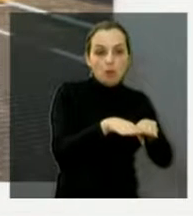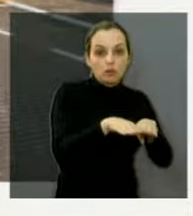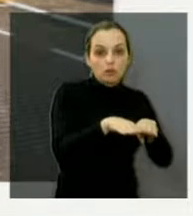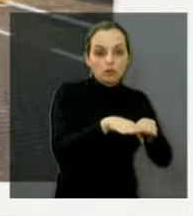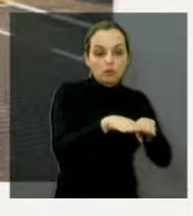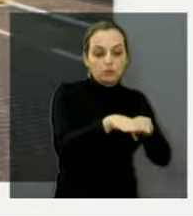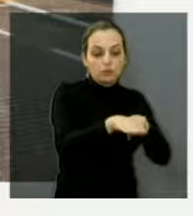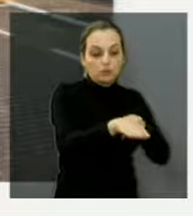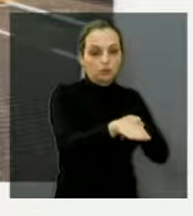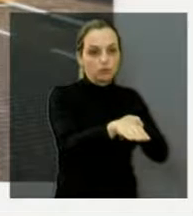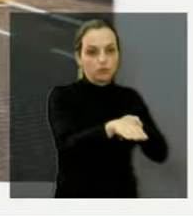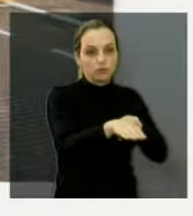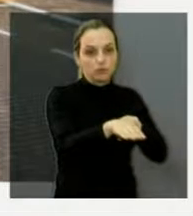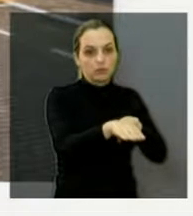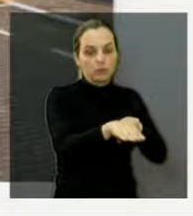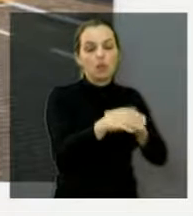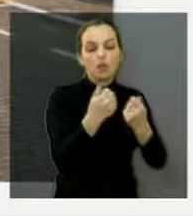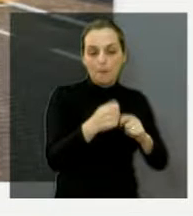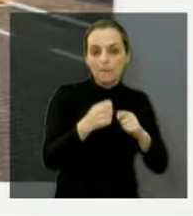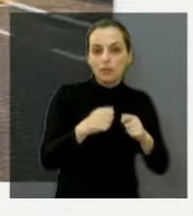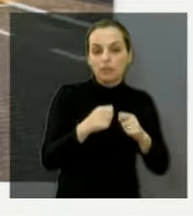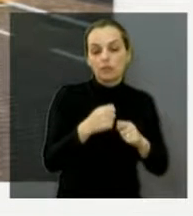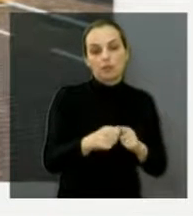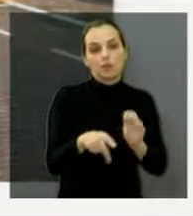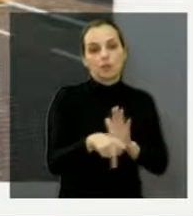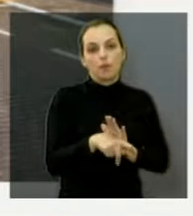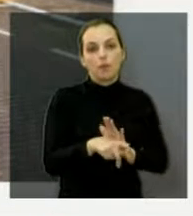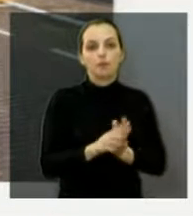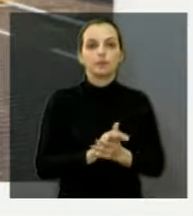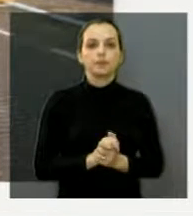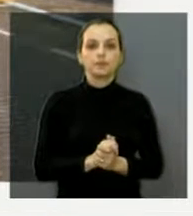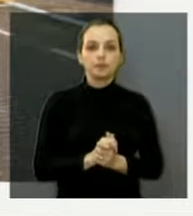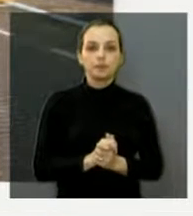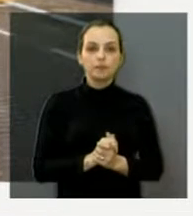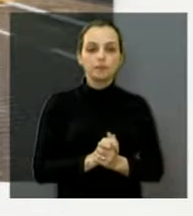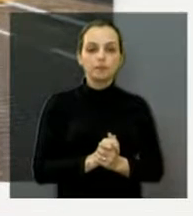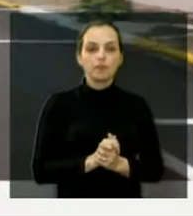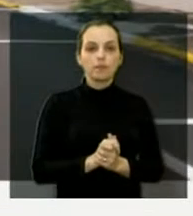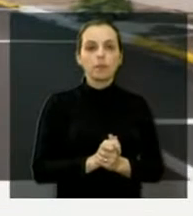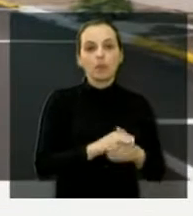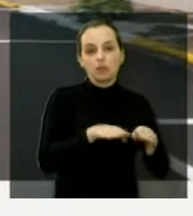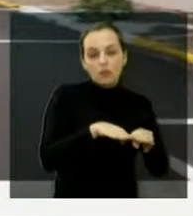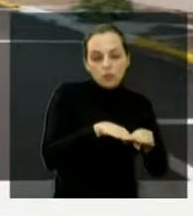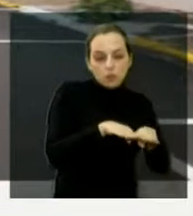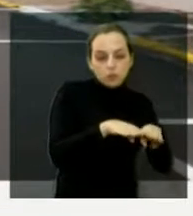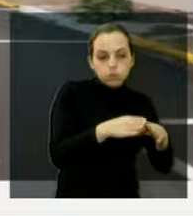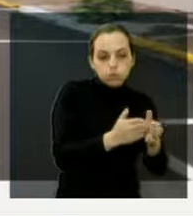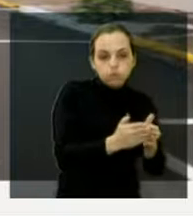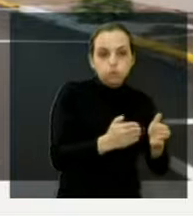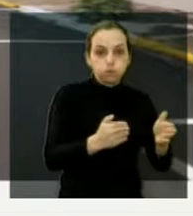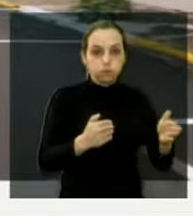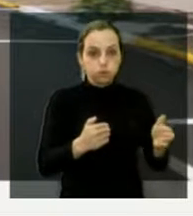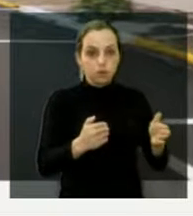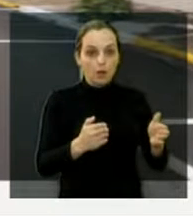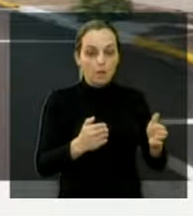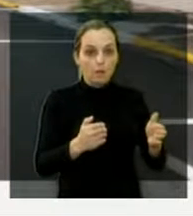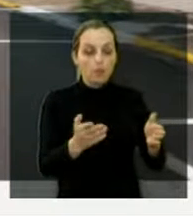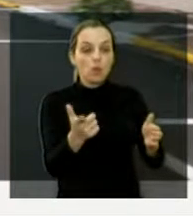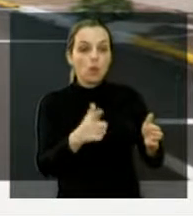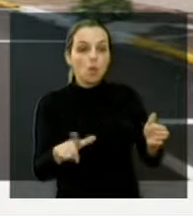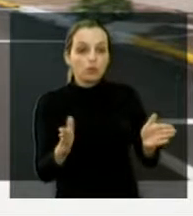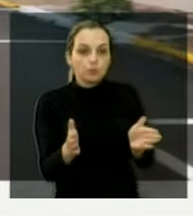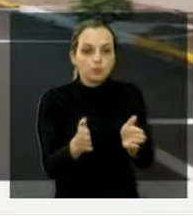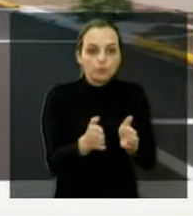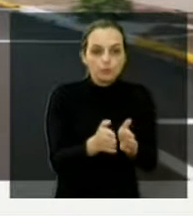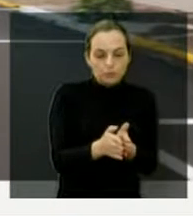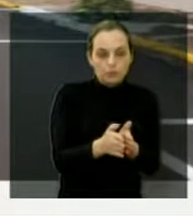o espaço mais do o necessário para ele deixar o seu veículo. Então, um fica com o espaço muito largo, muito grande, e o outro fica apertadinho,